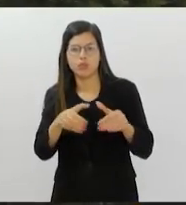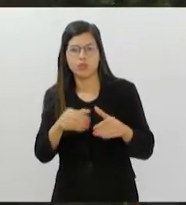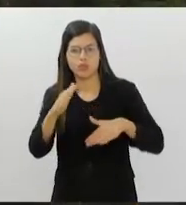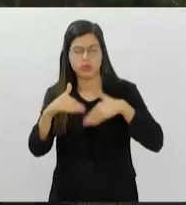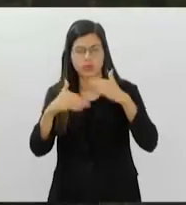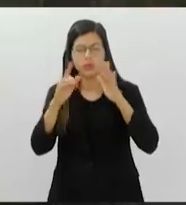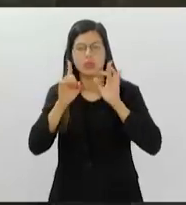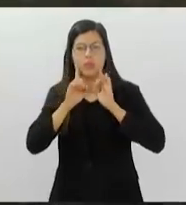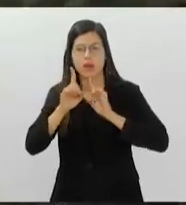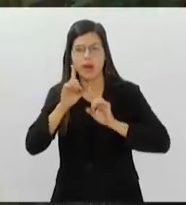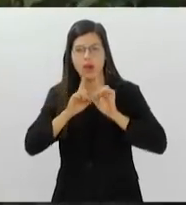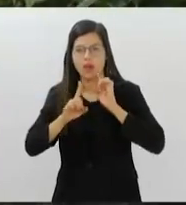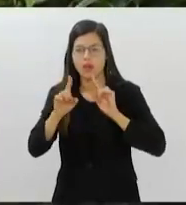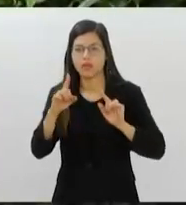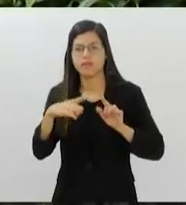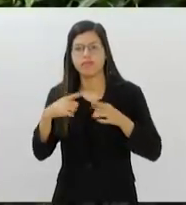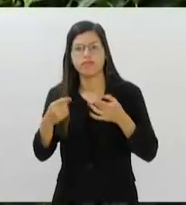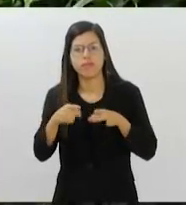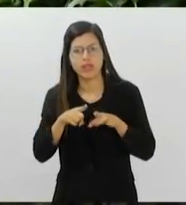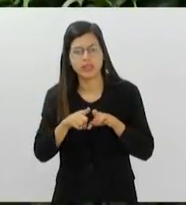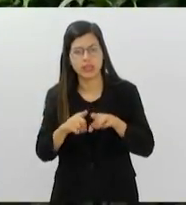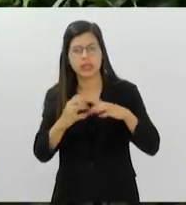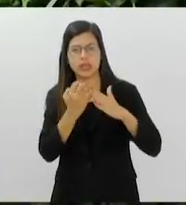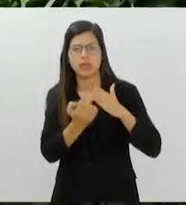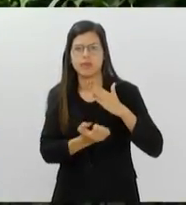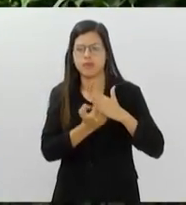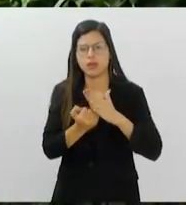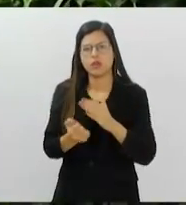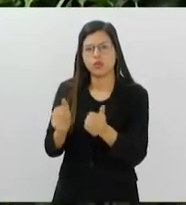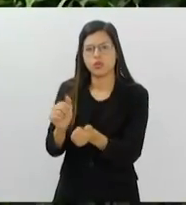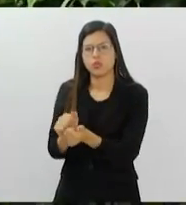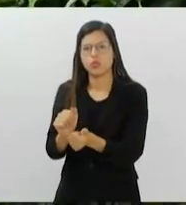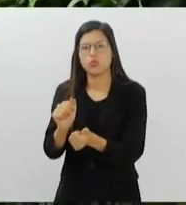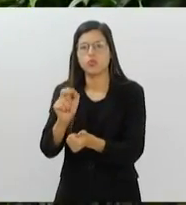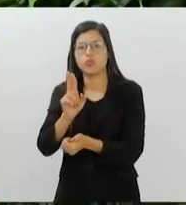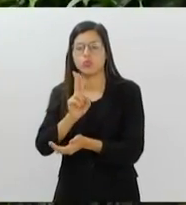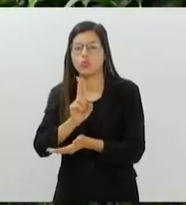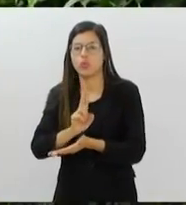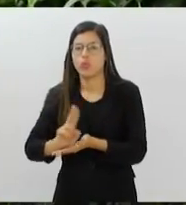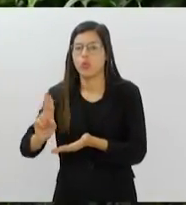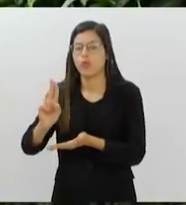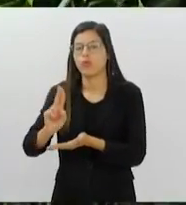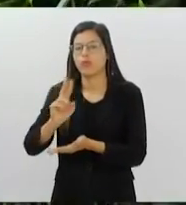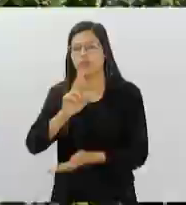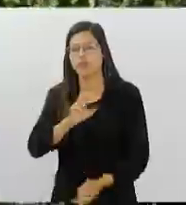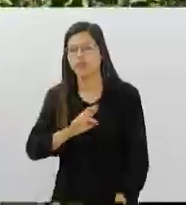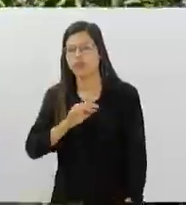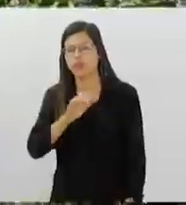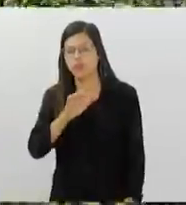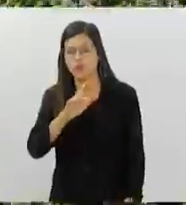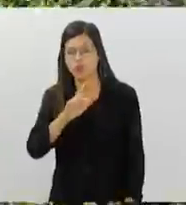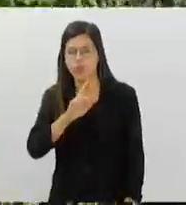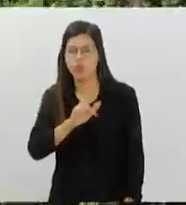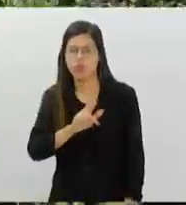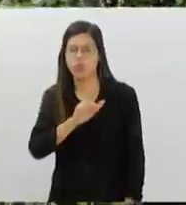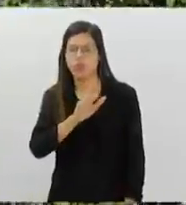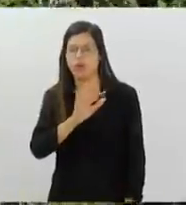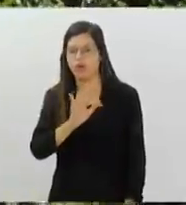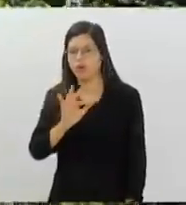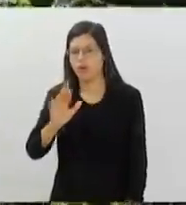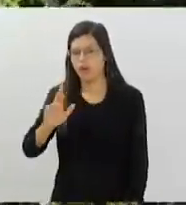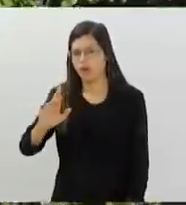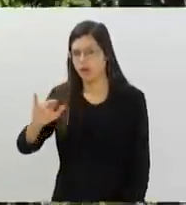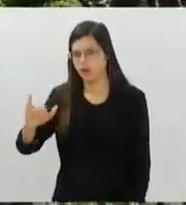e integra uma parceria da empresa com a Universidade Federal Rural do Rio de Janeiro. Nos seus 4 mil